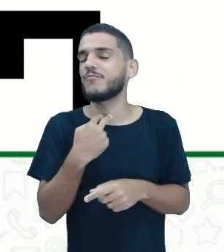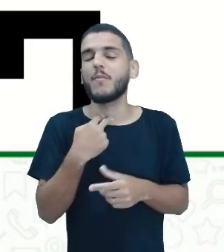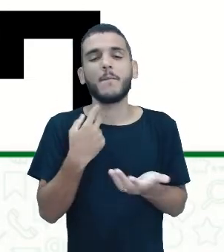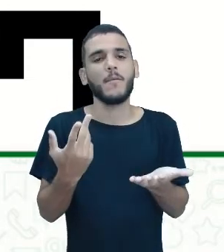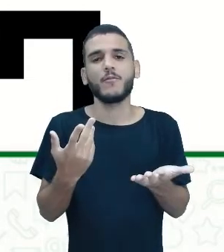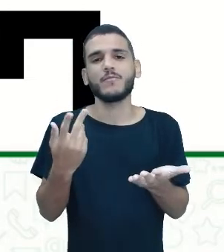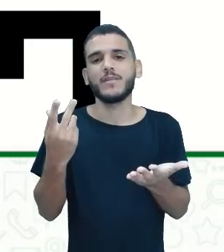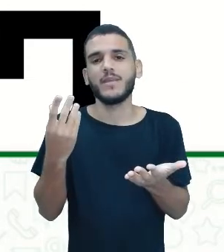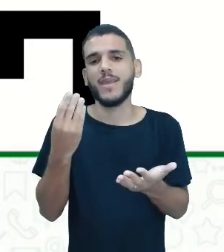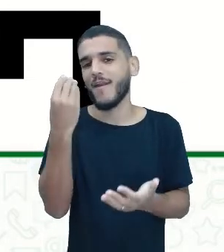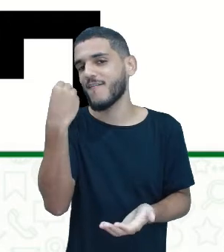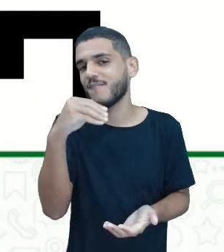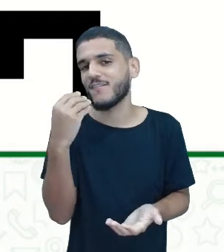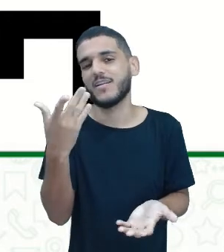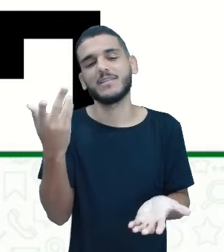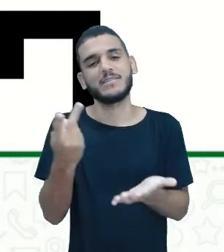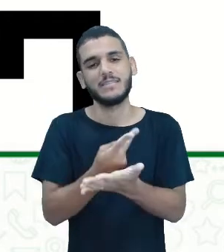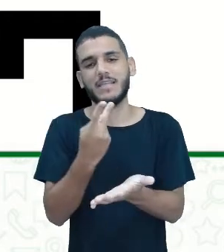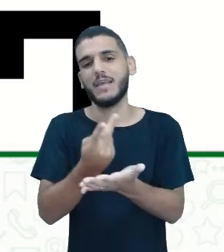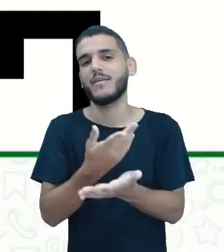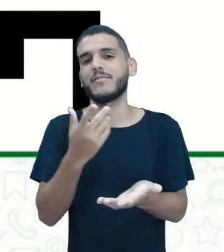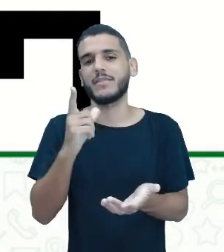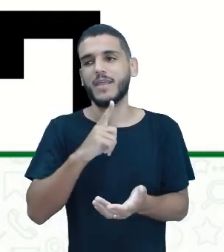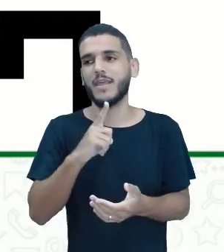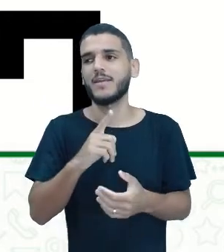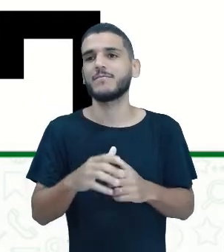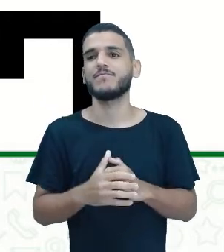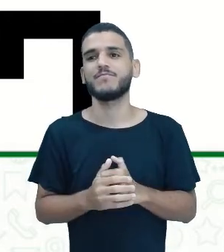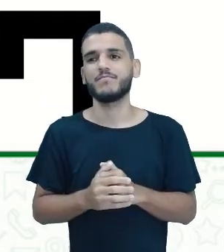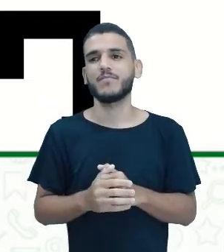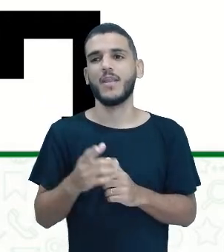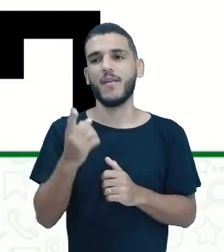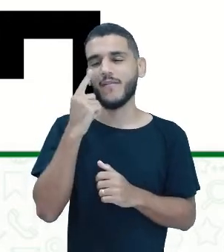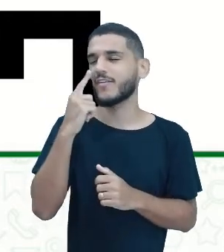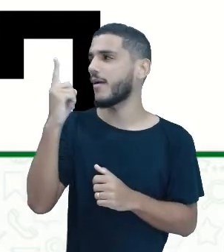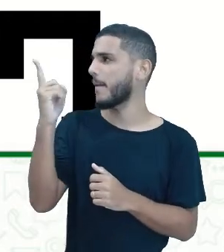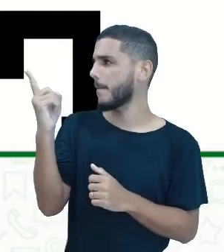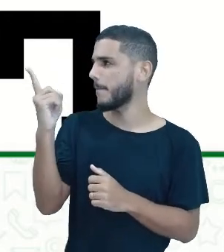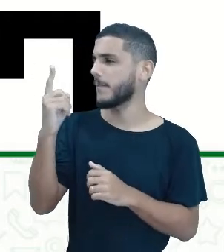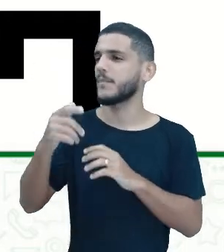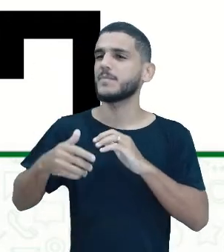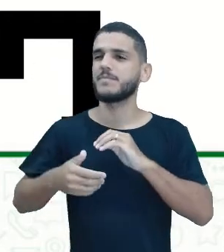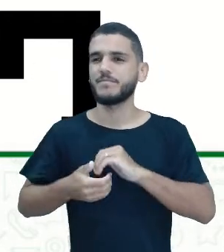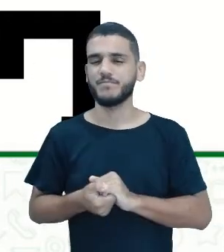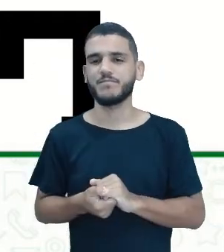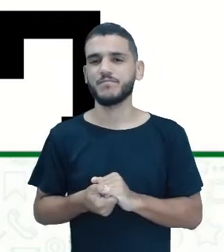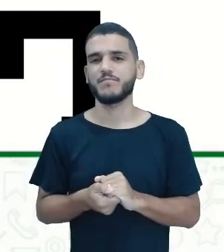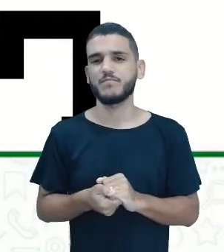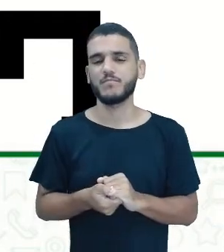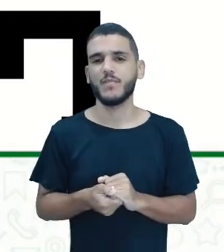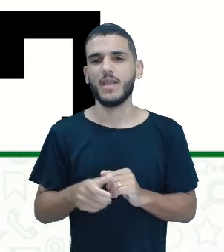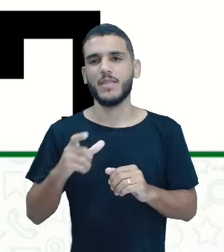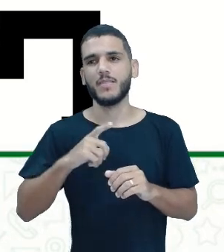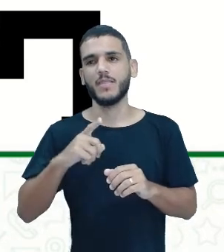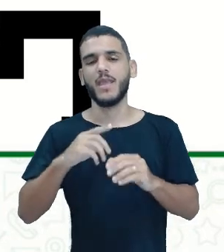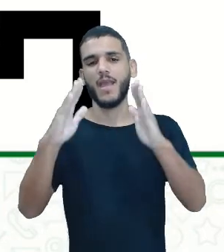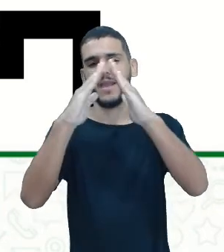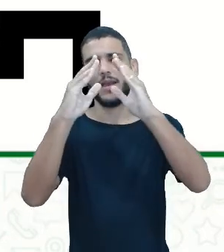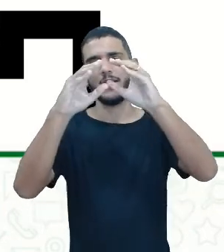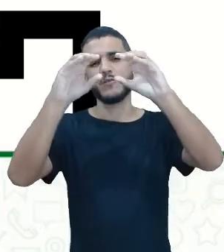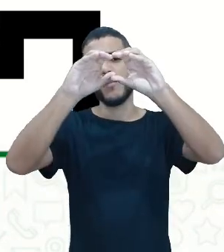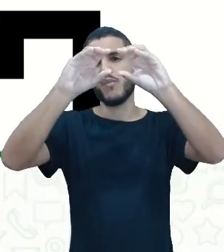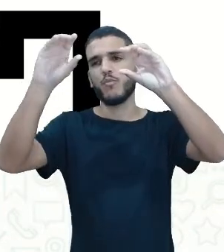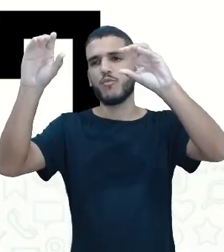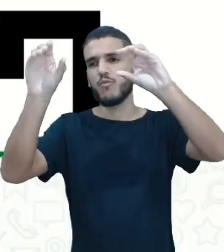casinha, né? E perto de Clisman, vocês estão vendo o cano, né? Saindo da casa. Isso tudo subterrâneo, né?